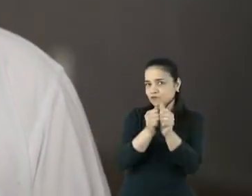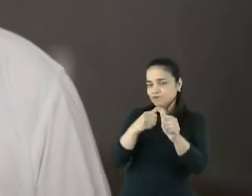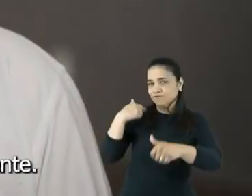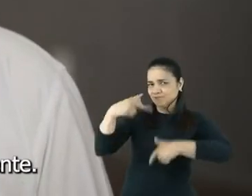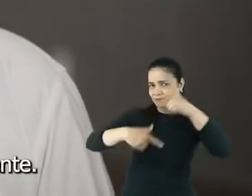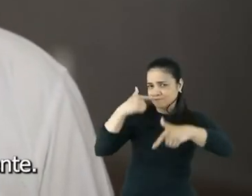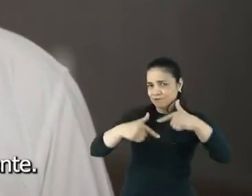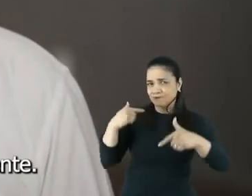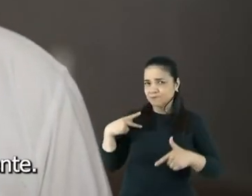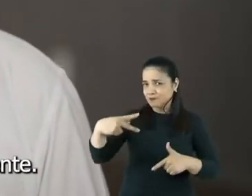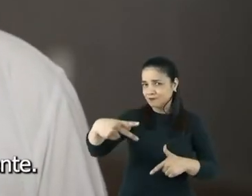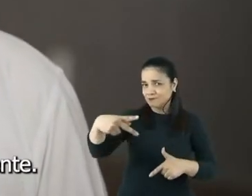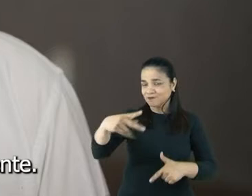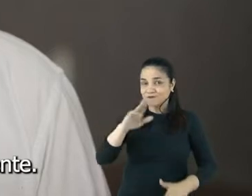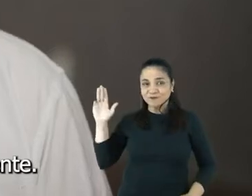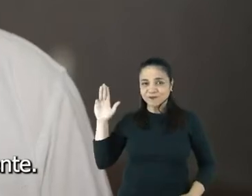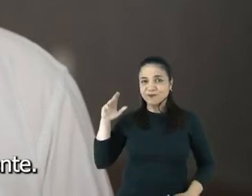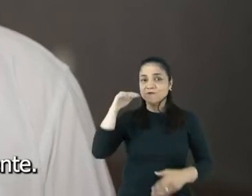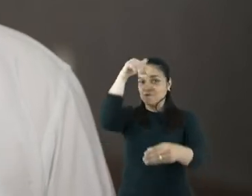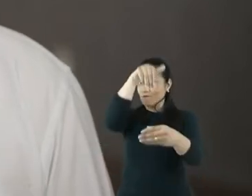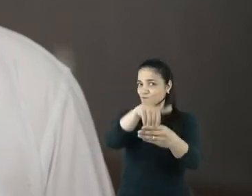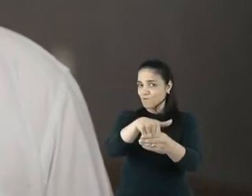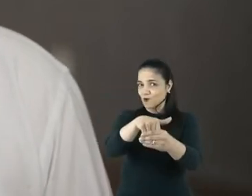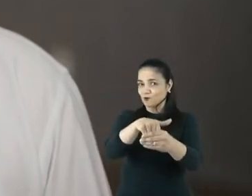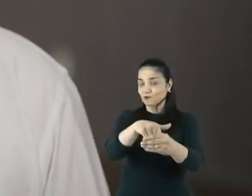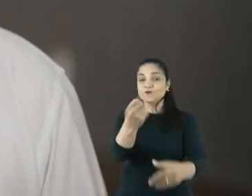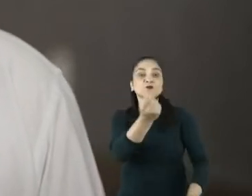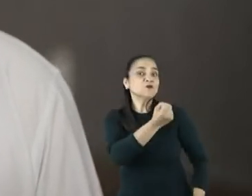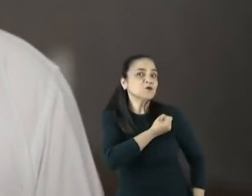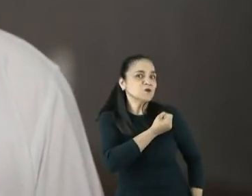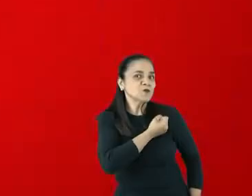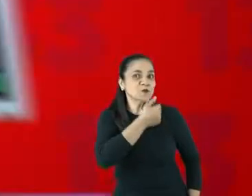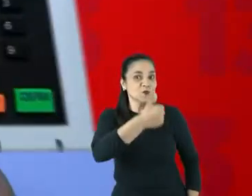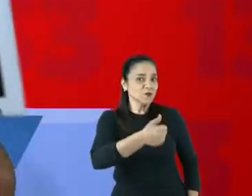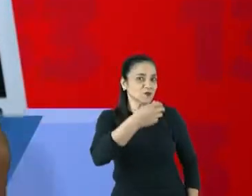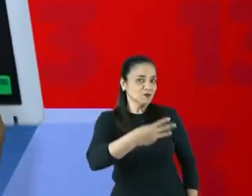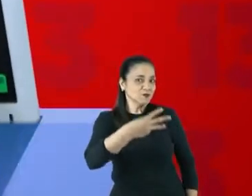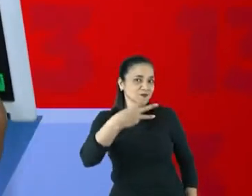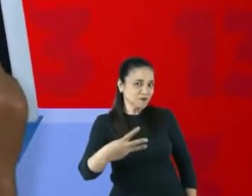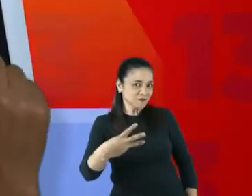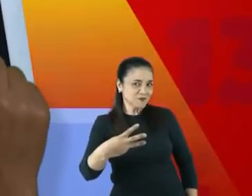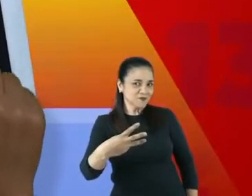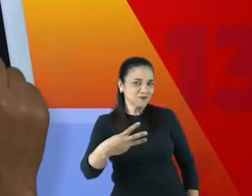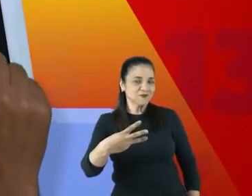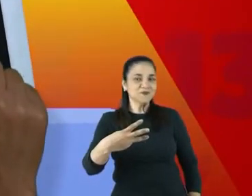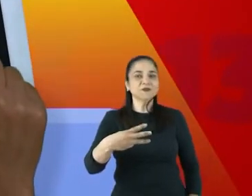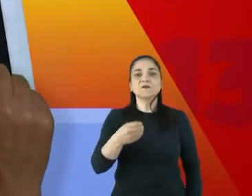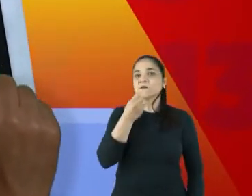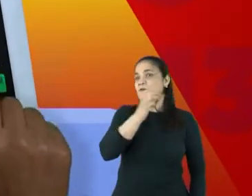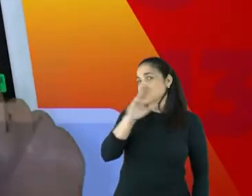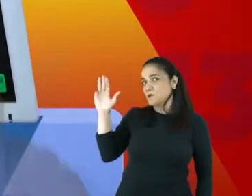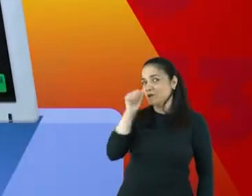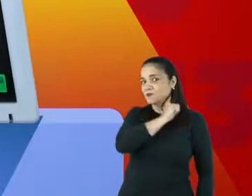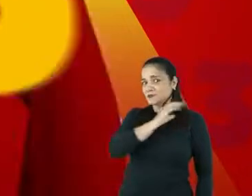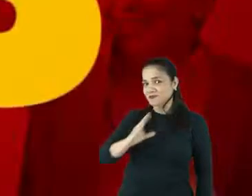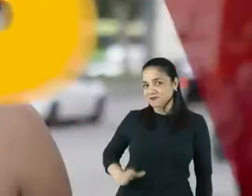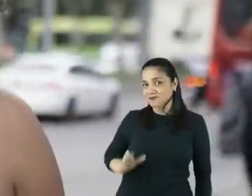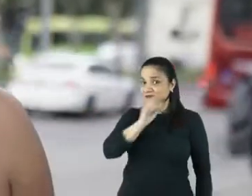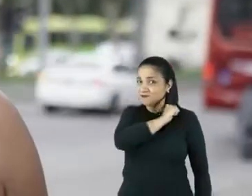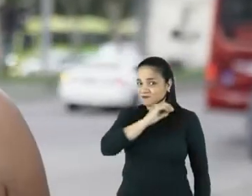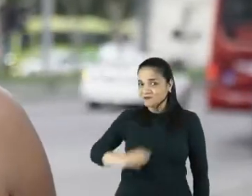Um senador que vai trabalhar junto com o presidente. Por isso eu peço o seu voto. Qual o número dele? 1-3-3!